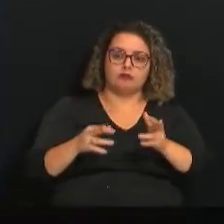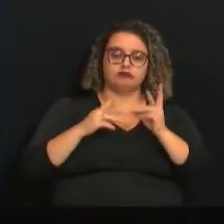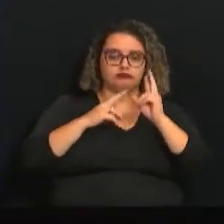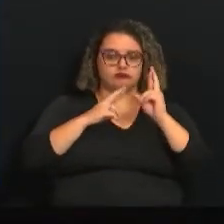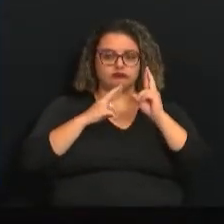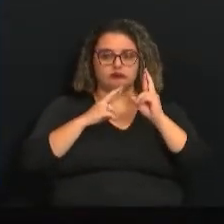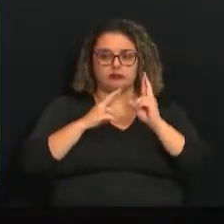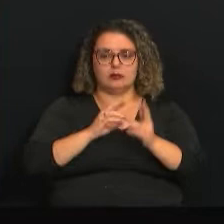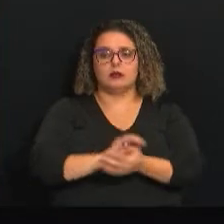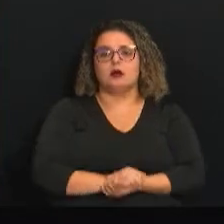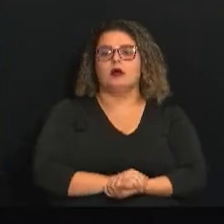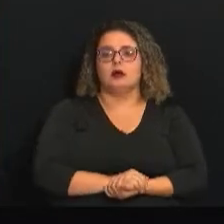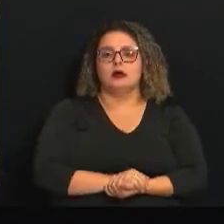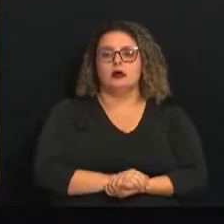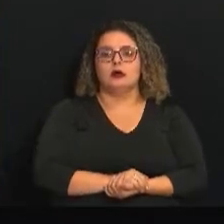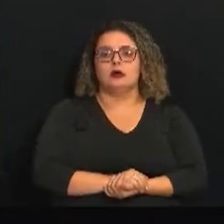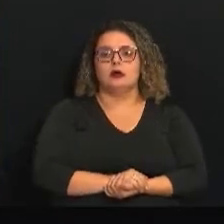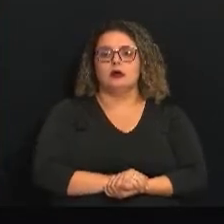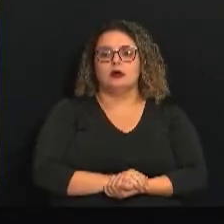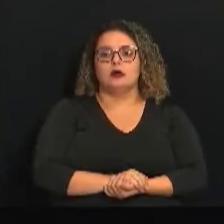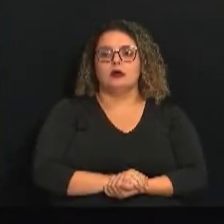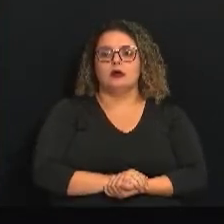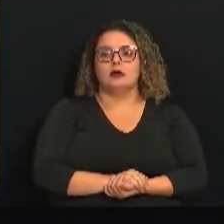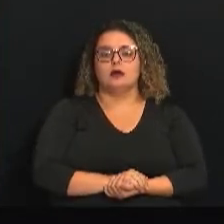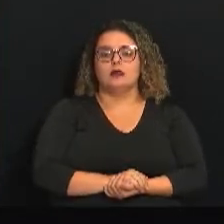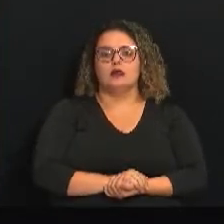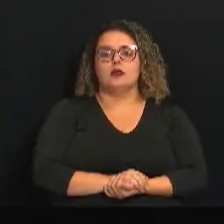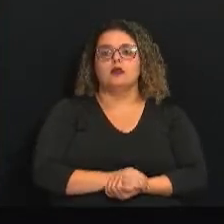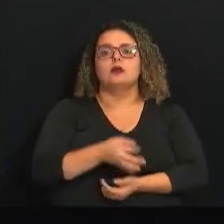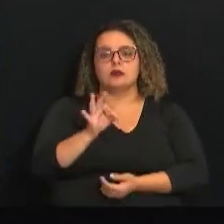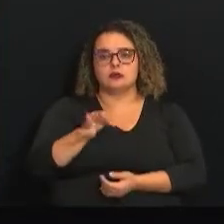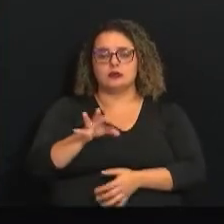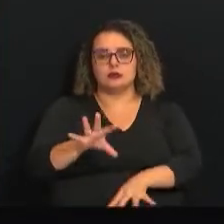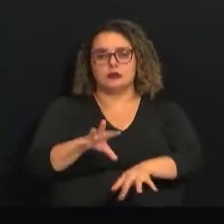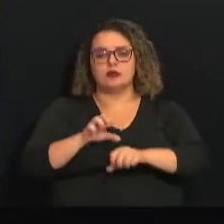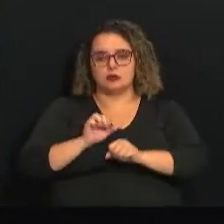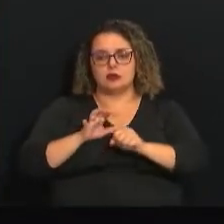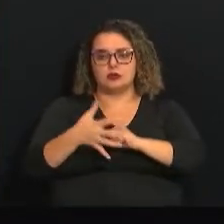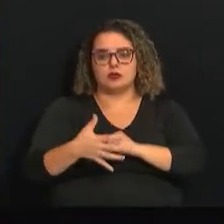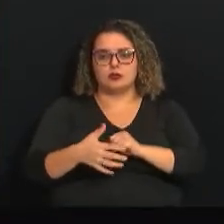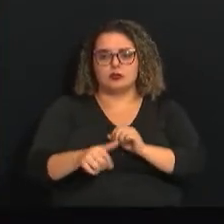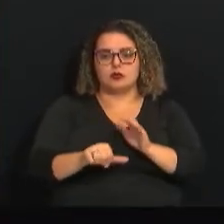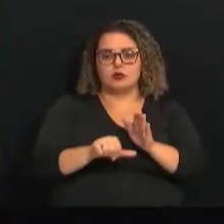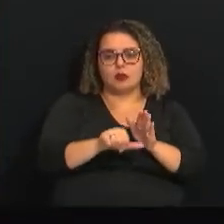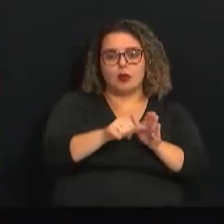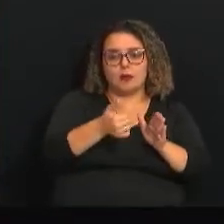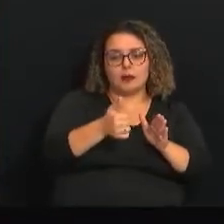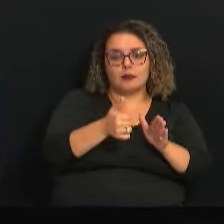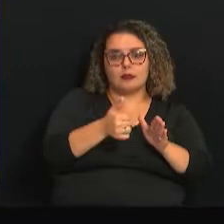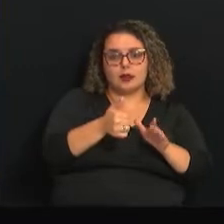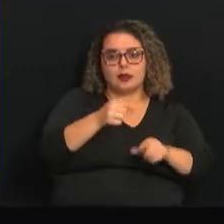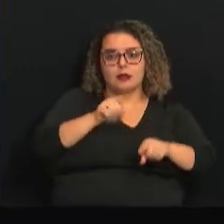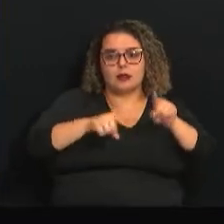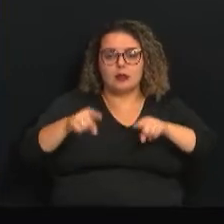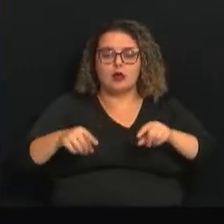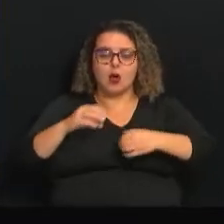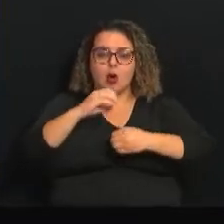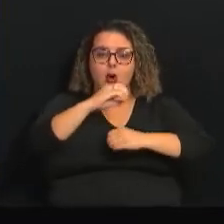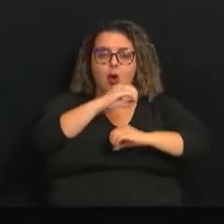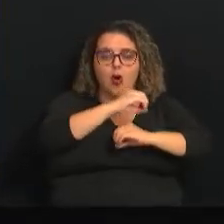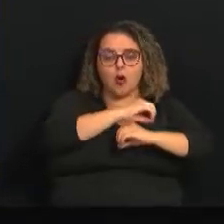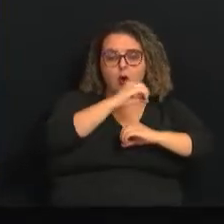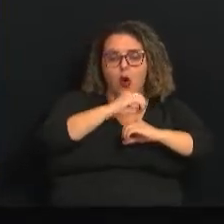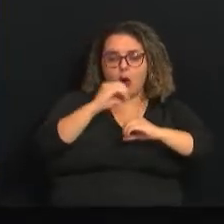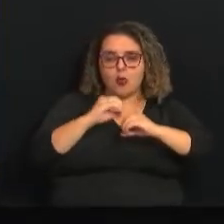dos casos confirmados de Covid-19 desde o primeiro dia lá da variante Ômicron, no 7 de